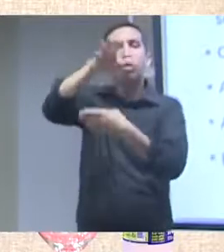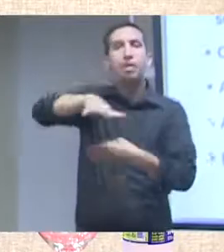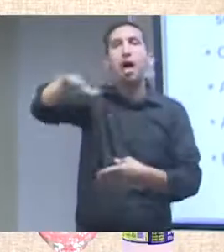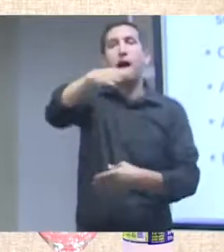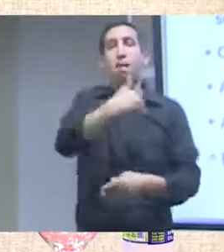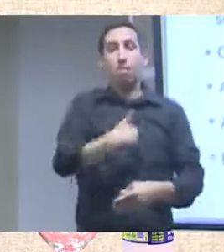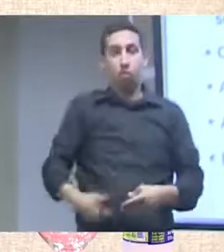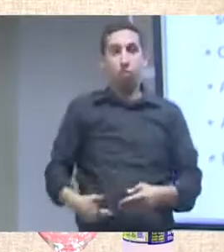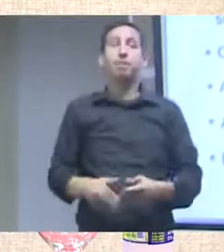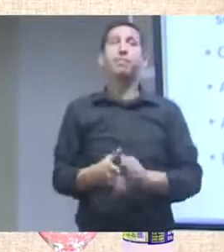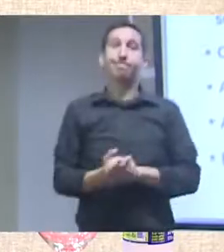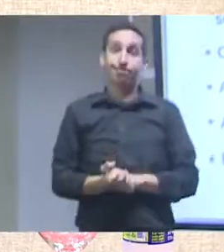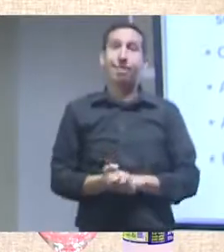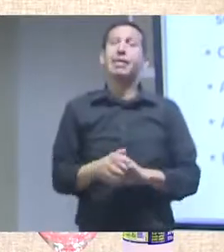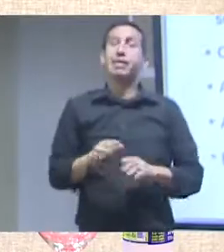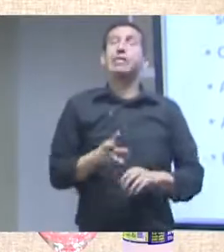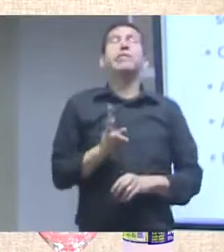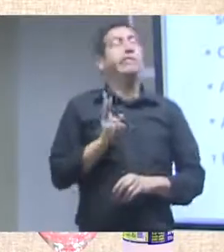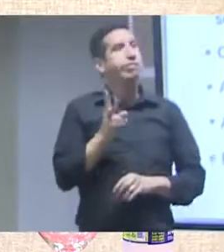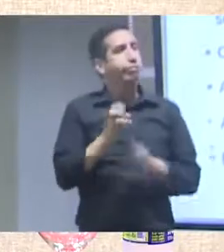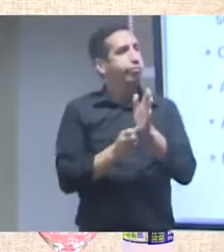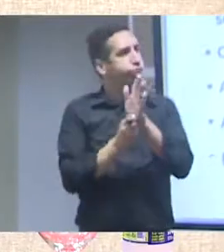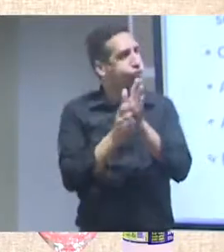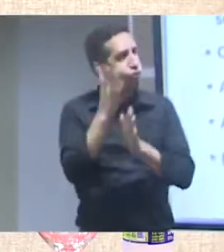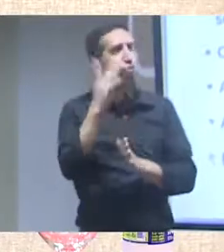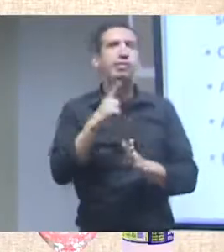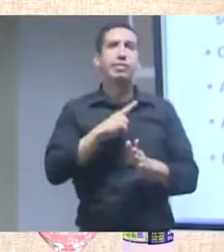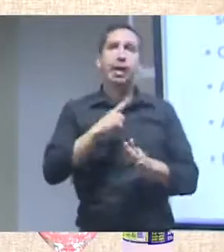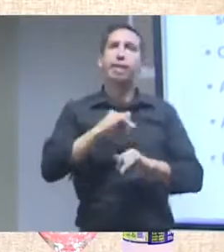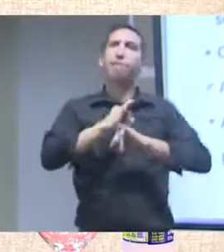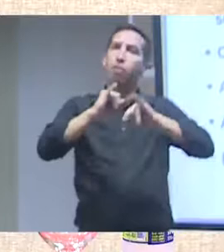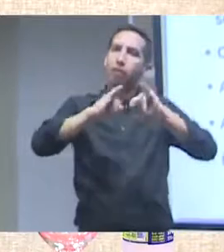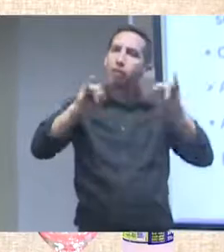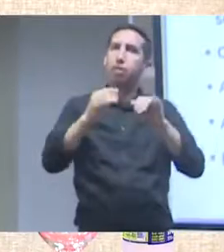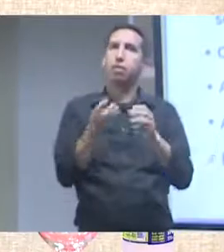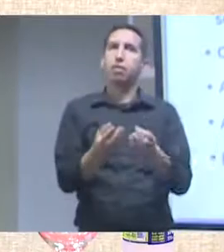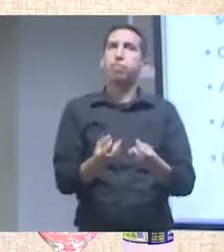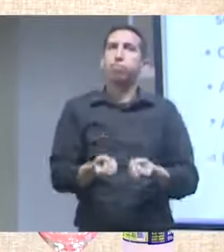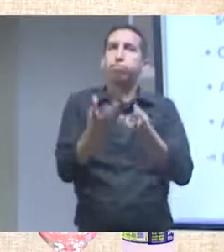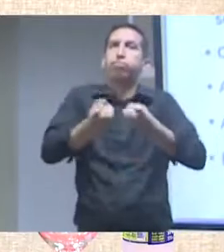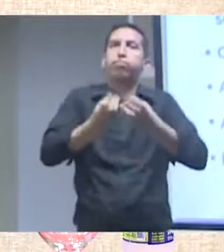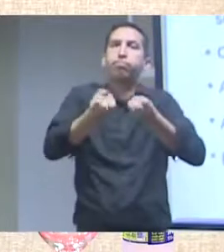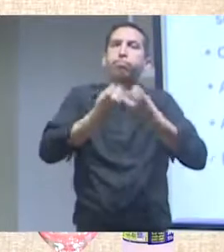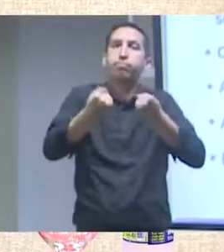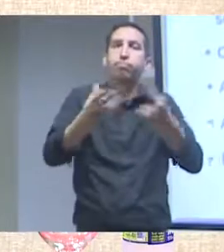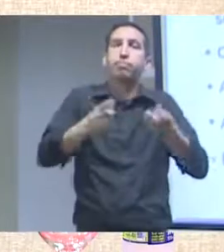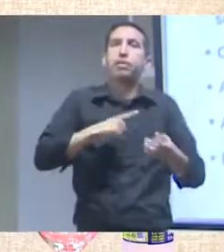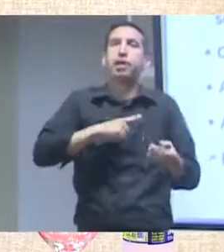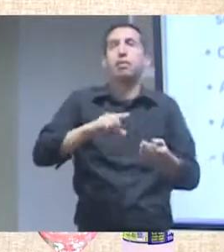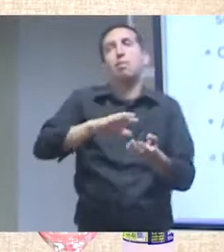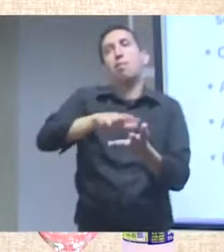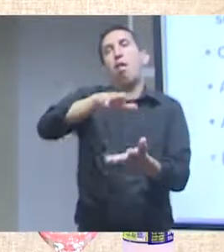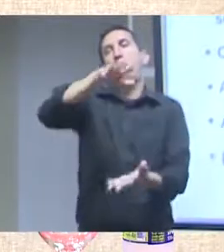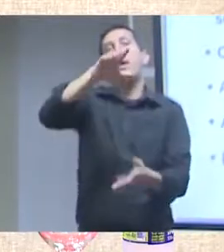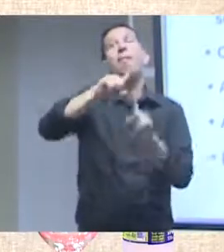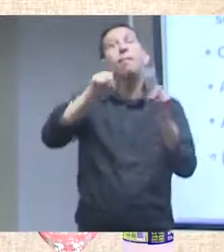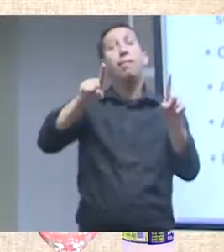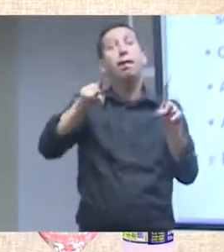nós produzimos dados, gente cada vez menos temos e investimos nas competências necessárias